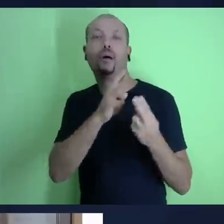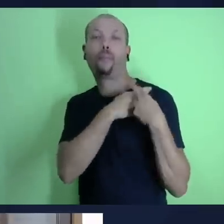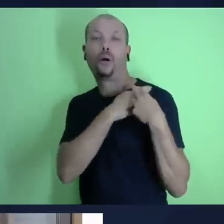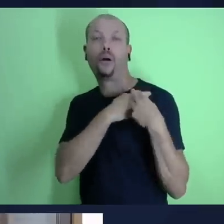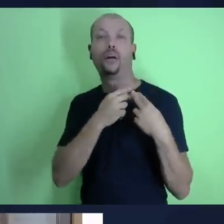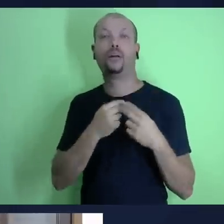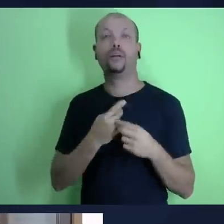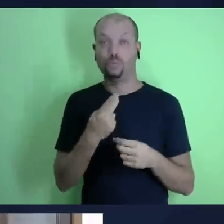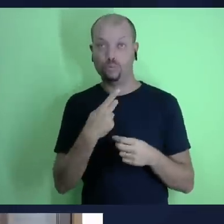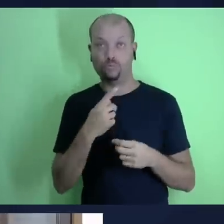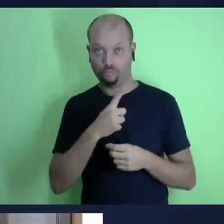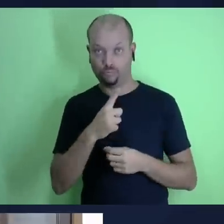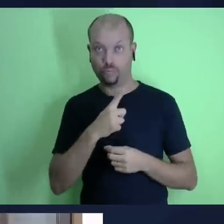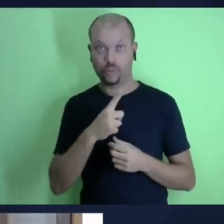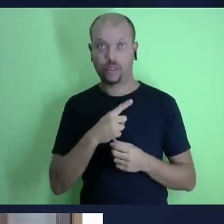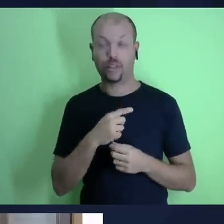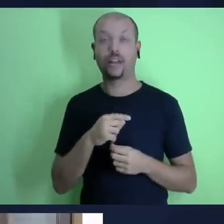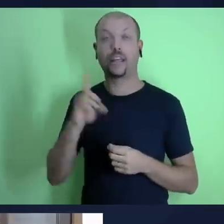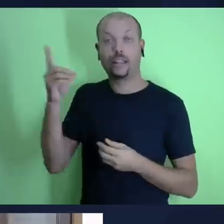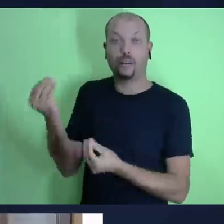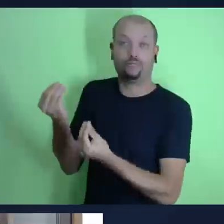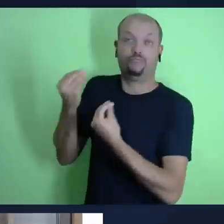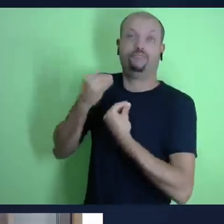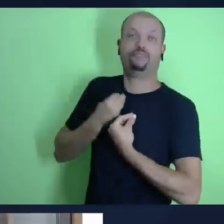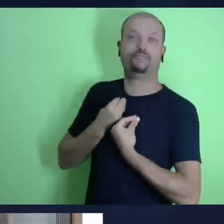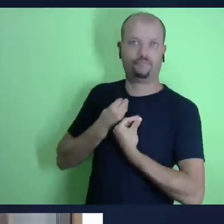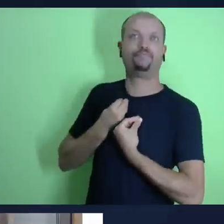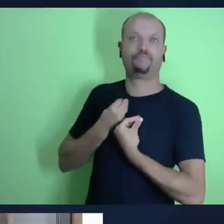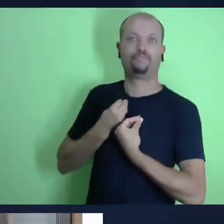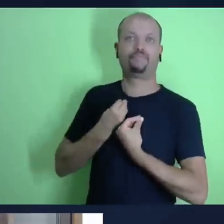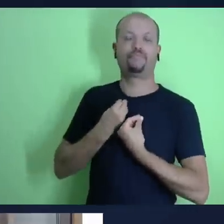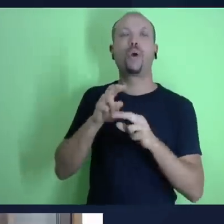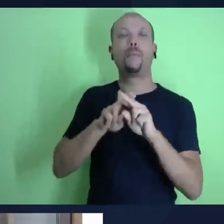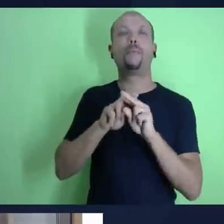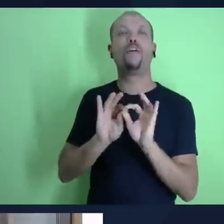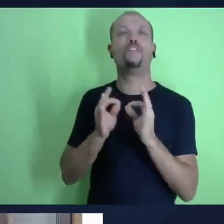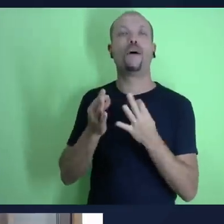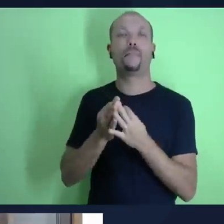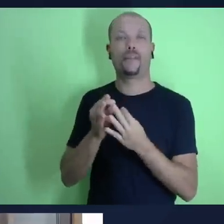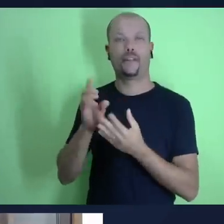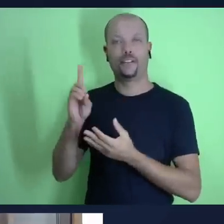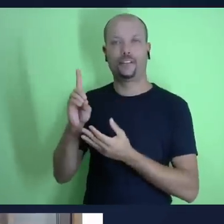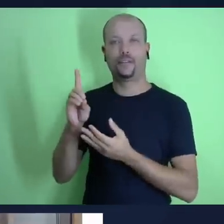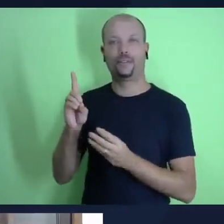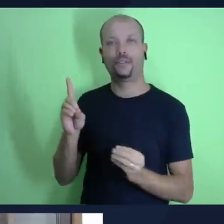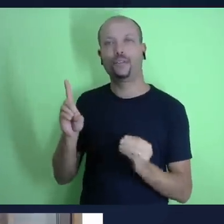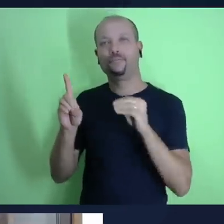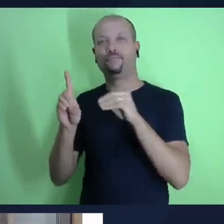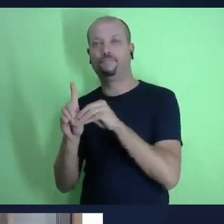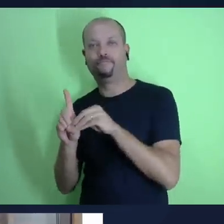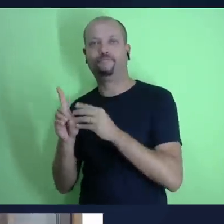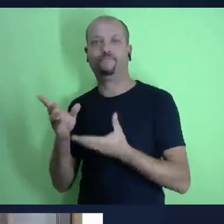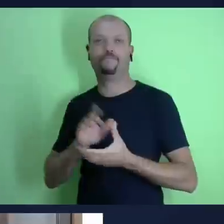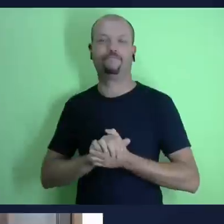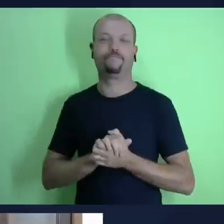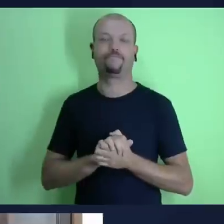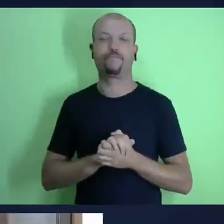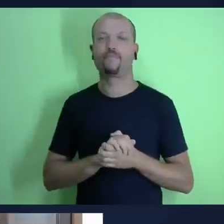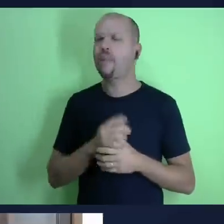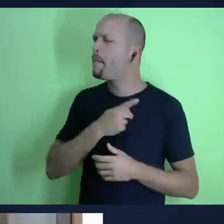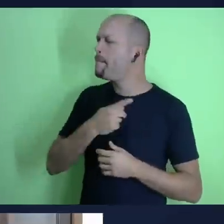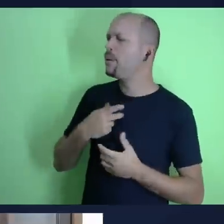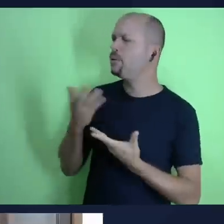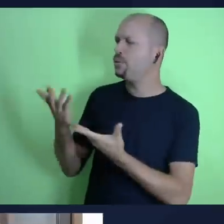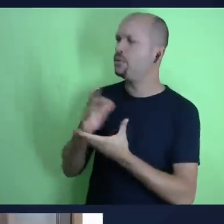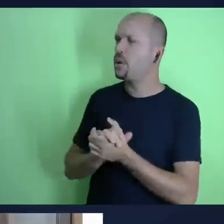senhor poderia neste momento trazer uma oração pedindo que deus nos abençoe e abençoe os nossos amigos por favor claro senhor